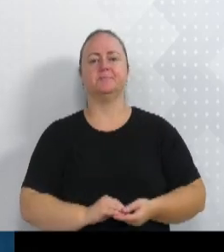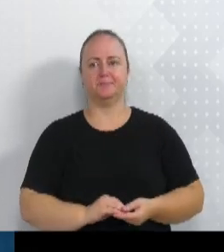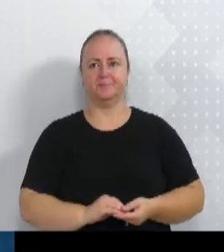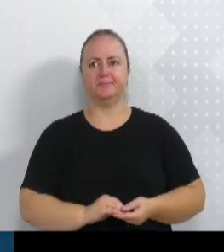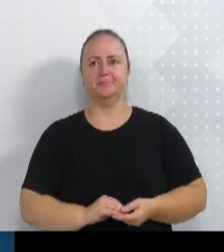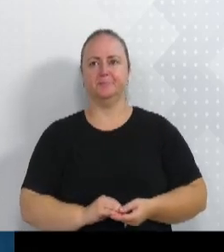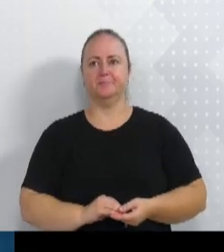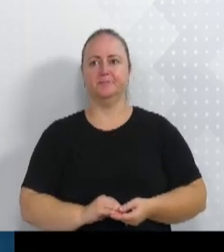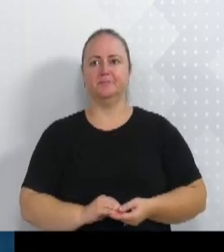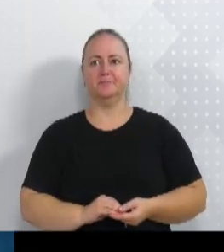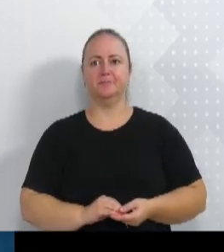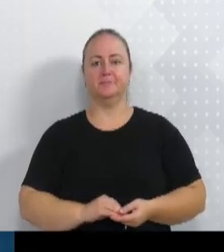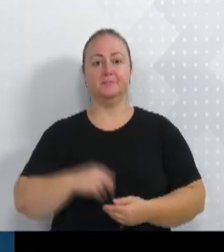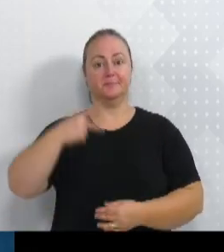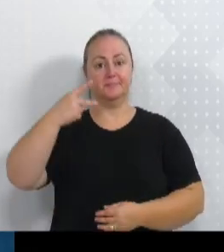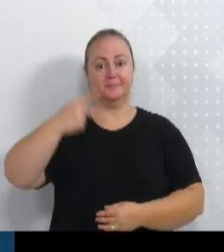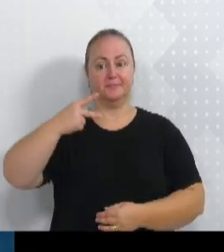foto.